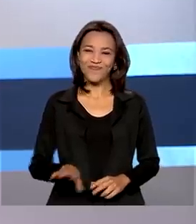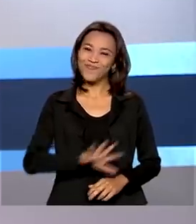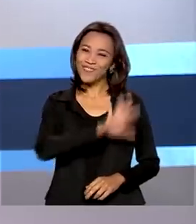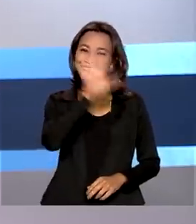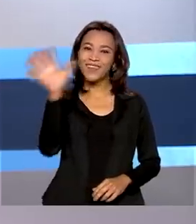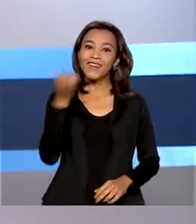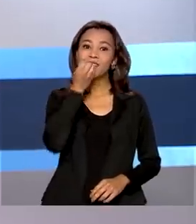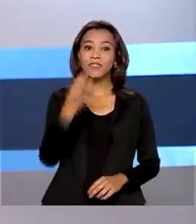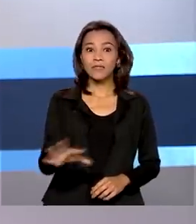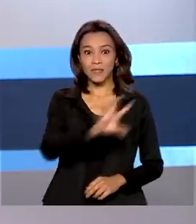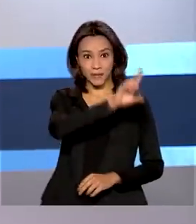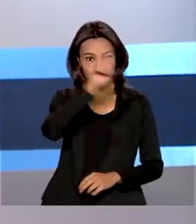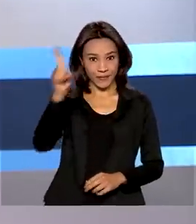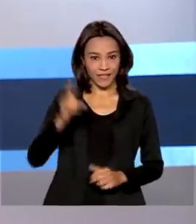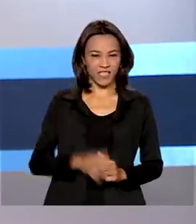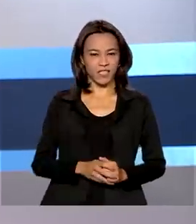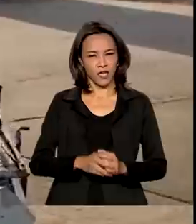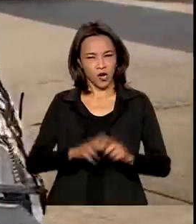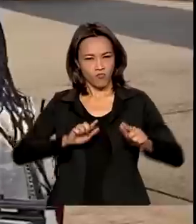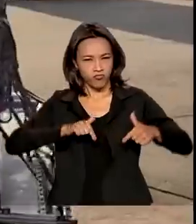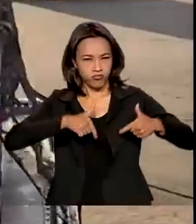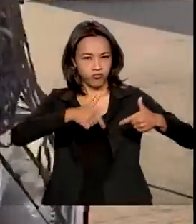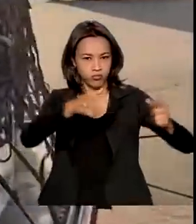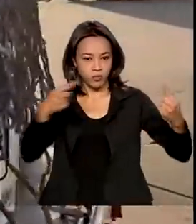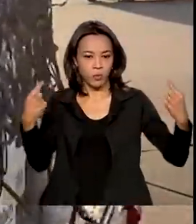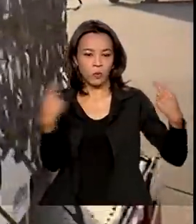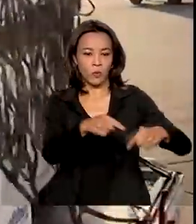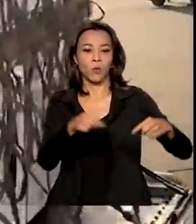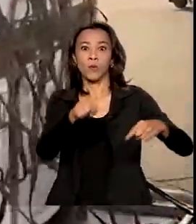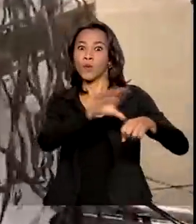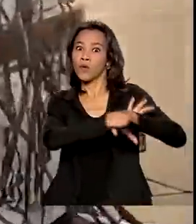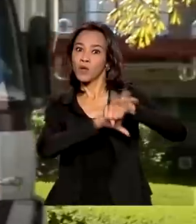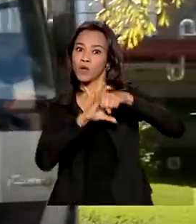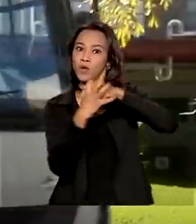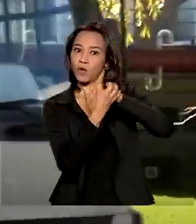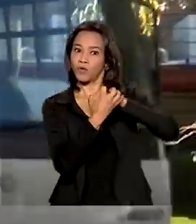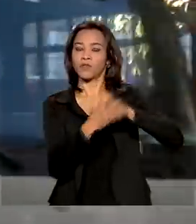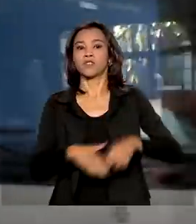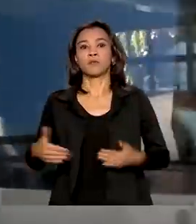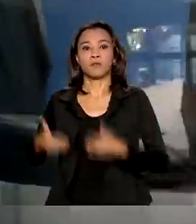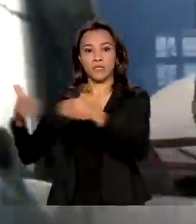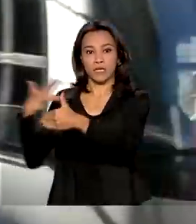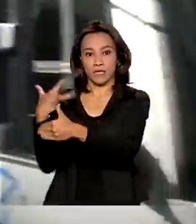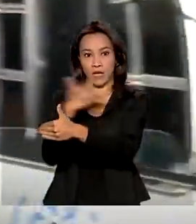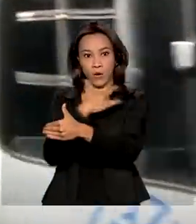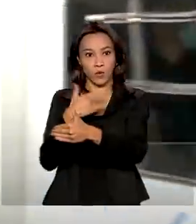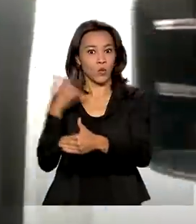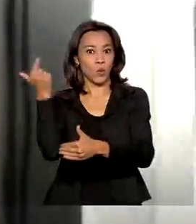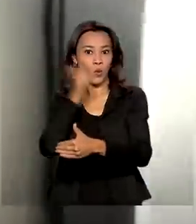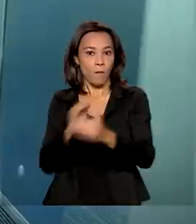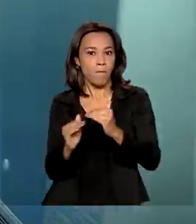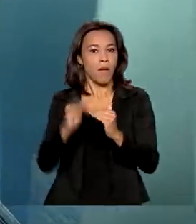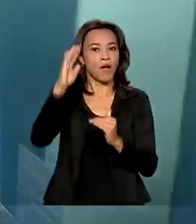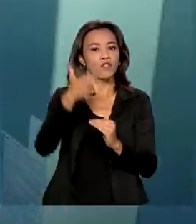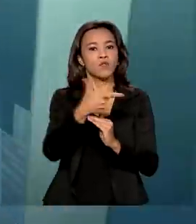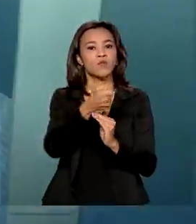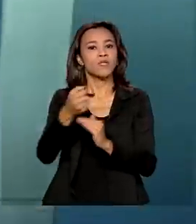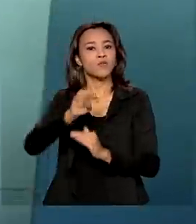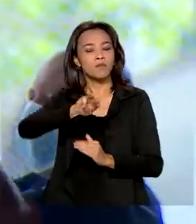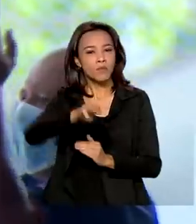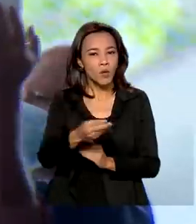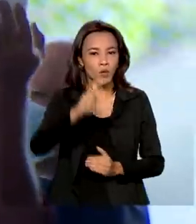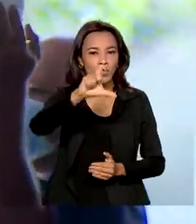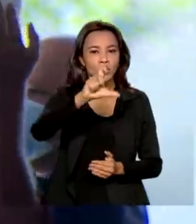Olá, bom dia! Combate a Covid-19. Ministério da Saúde ultrapassa 200 milhões de doses de